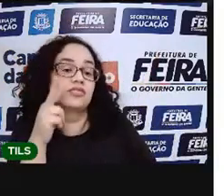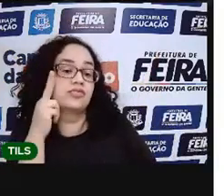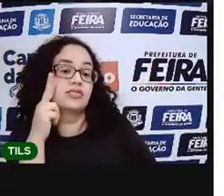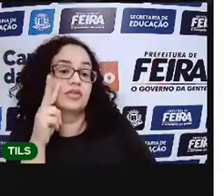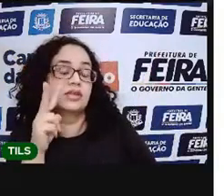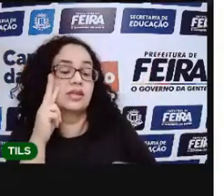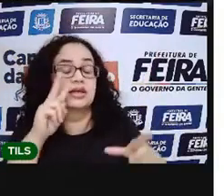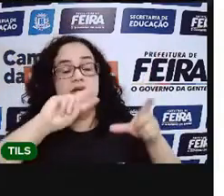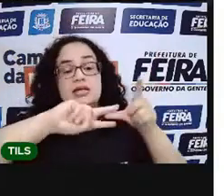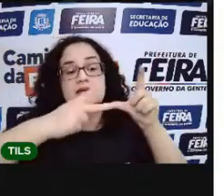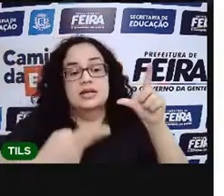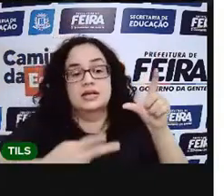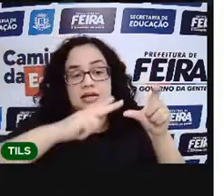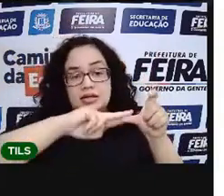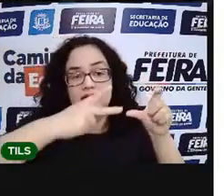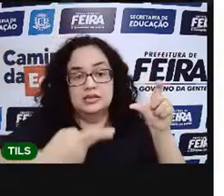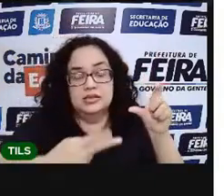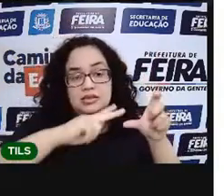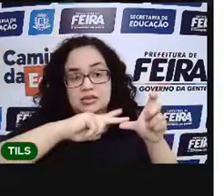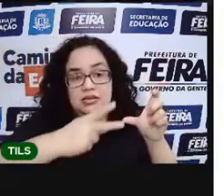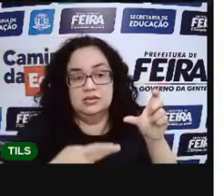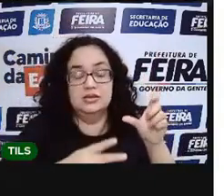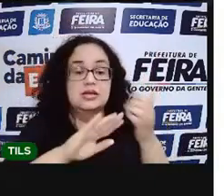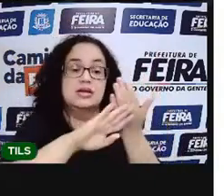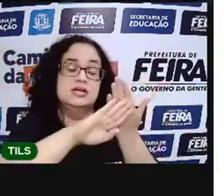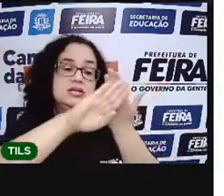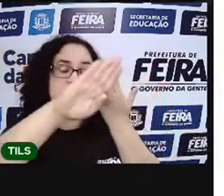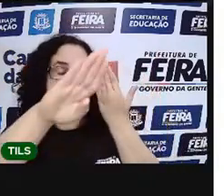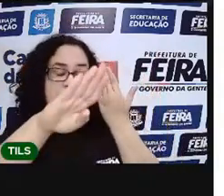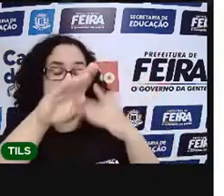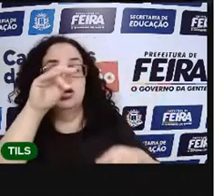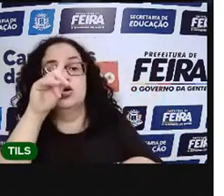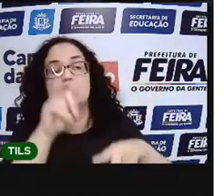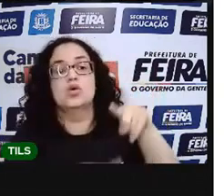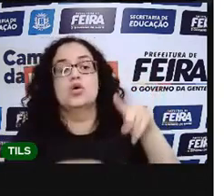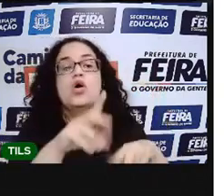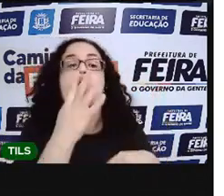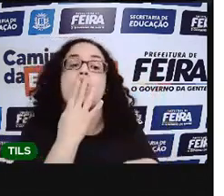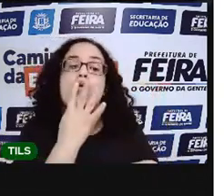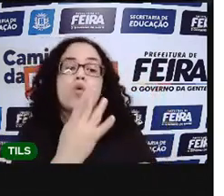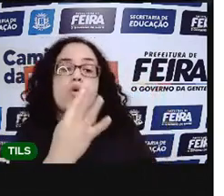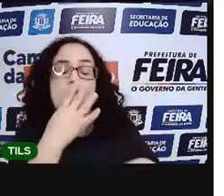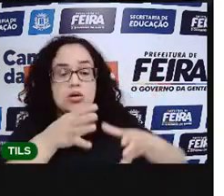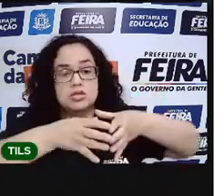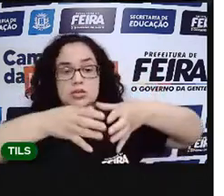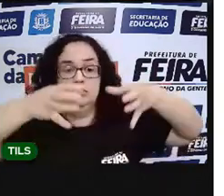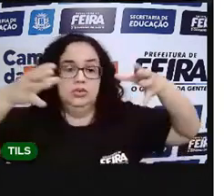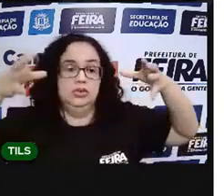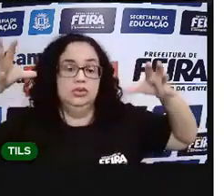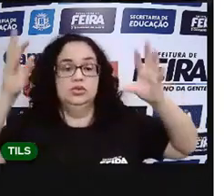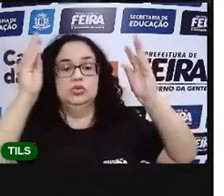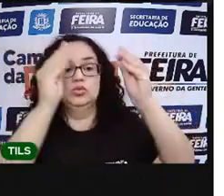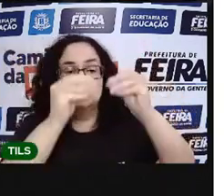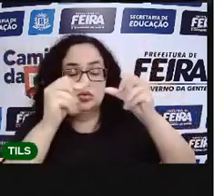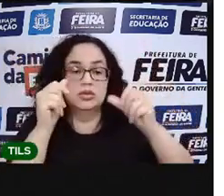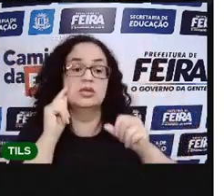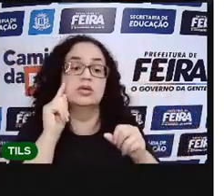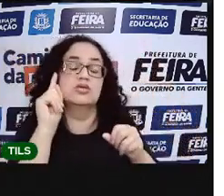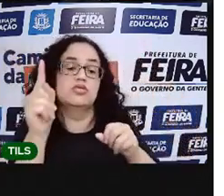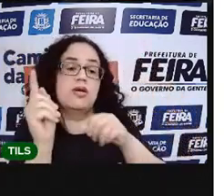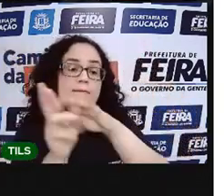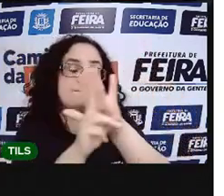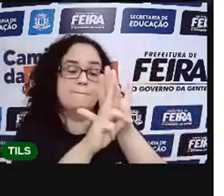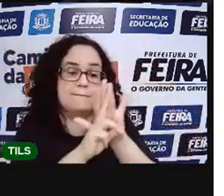a classificar. A separar esses objetos. Por cores, por tamanhos, por texturas. Vou mostrar para vocês